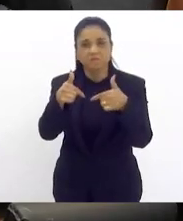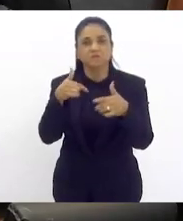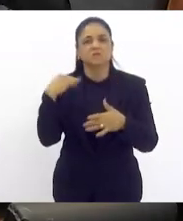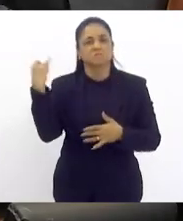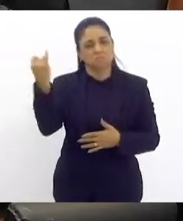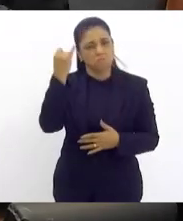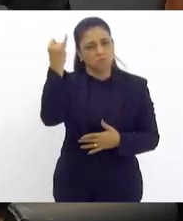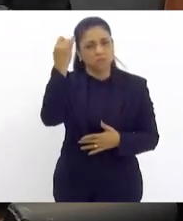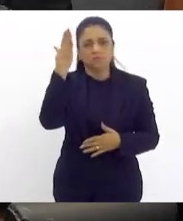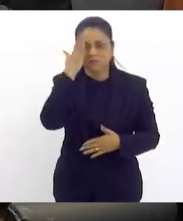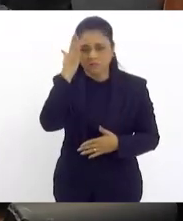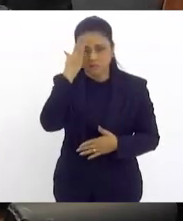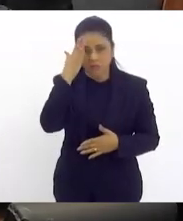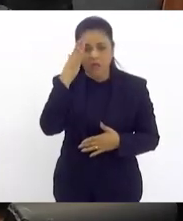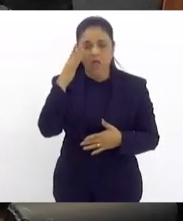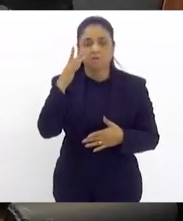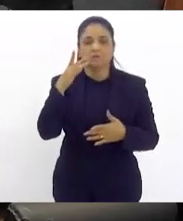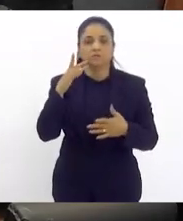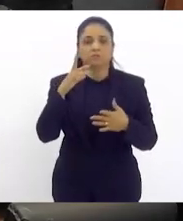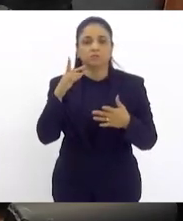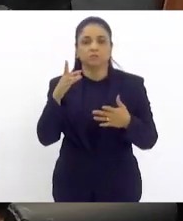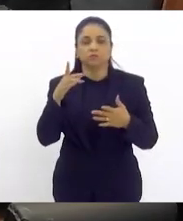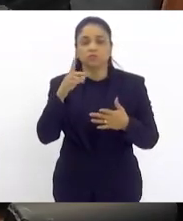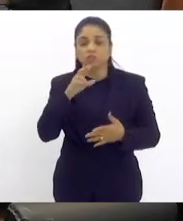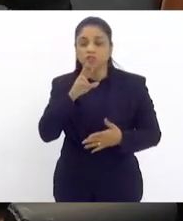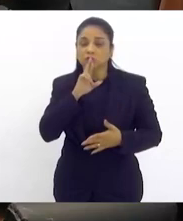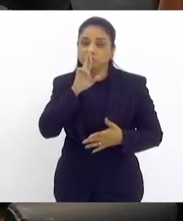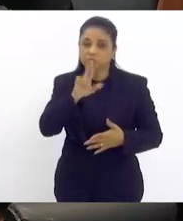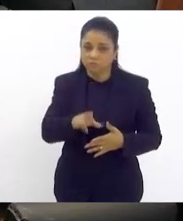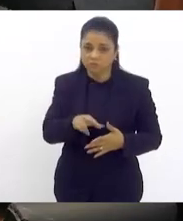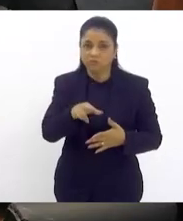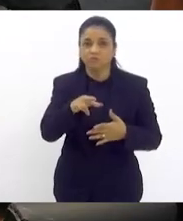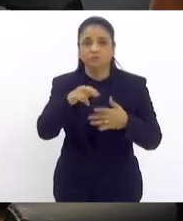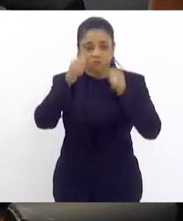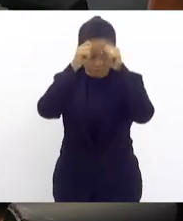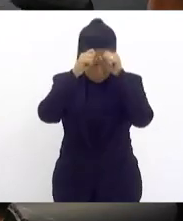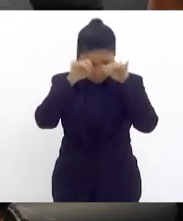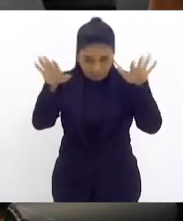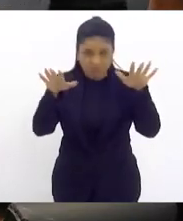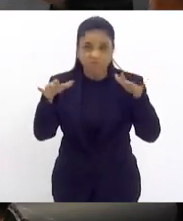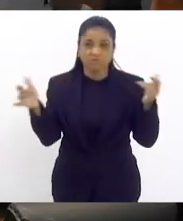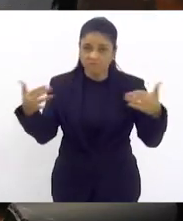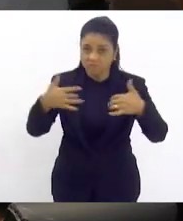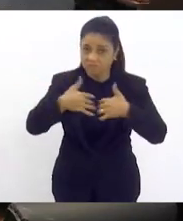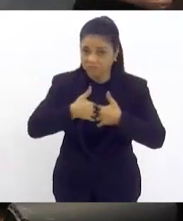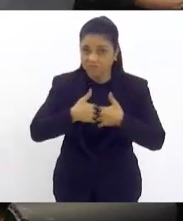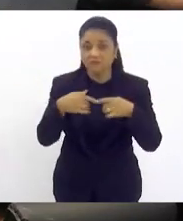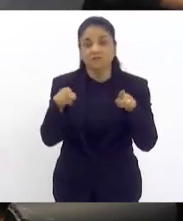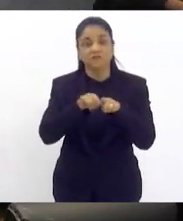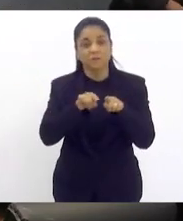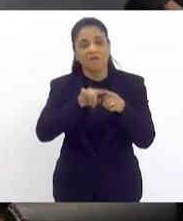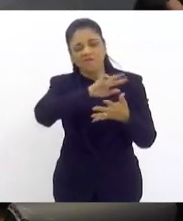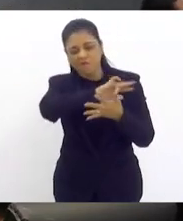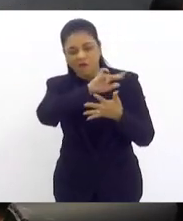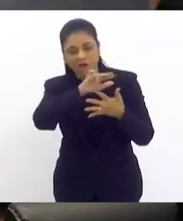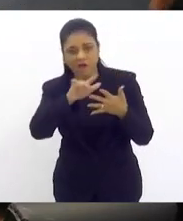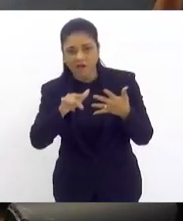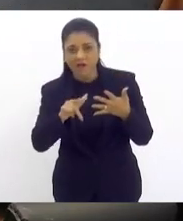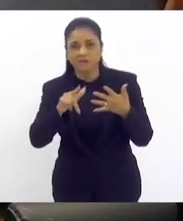importância do diagnóstico precoce, tanto do transtorno do espectro autista, quanto das diferentes quadros